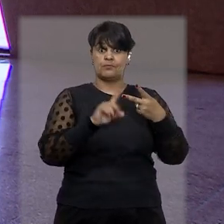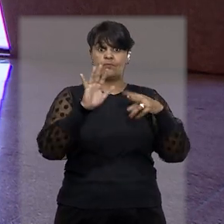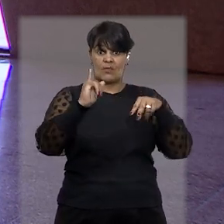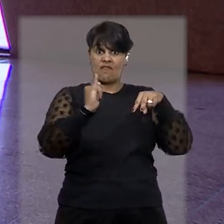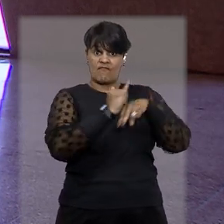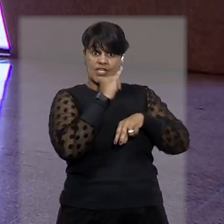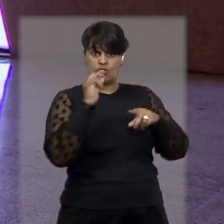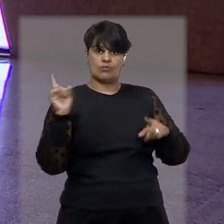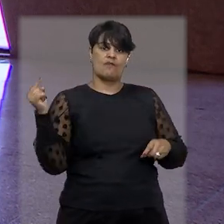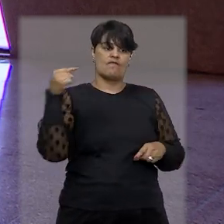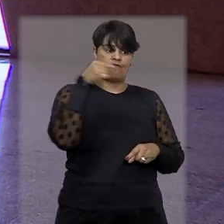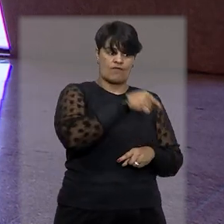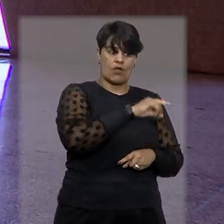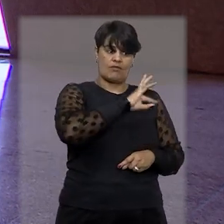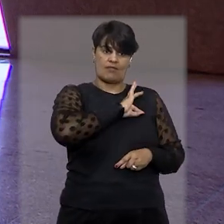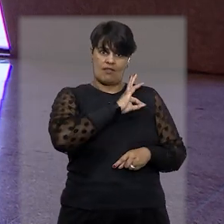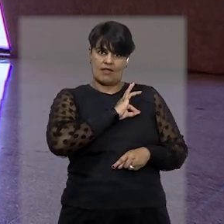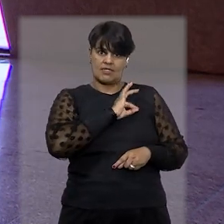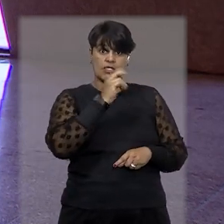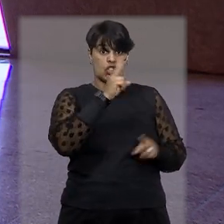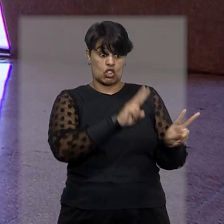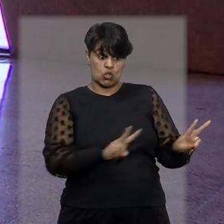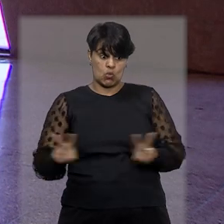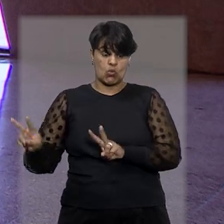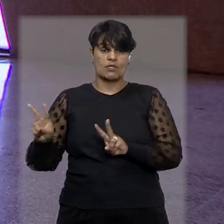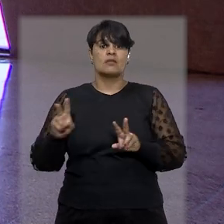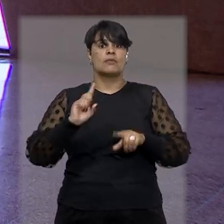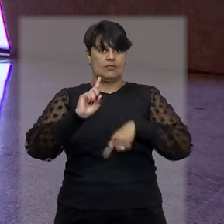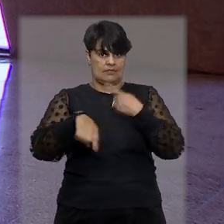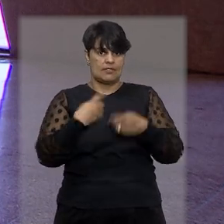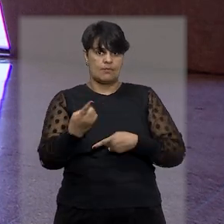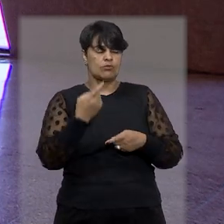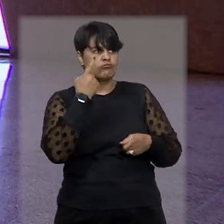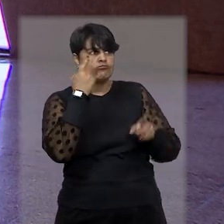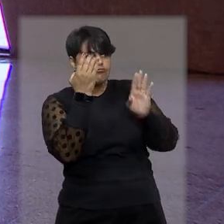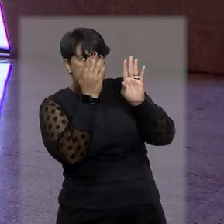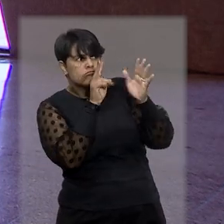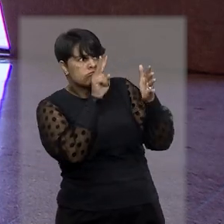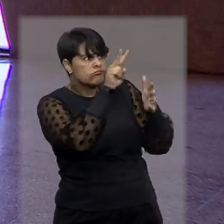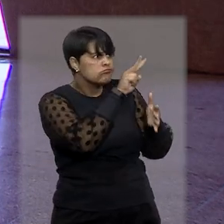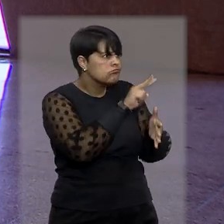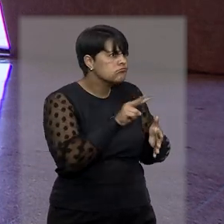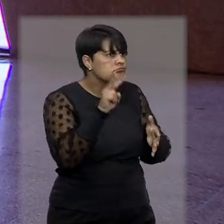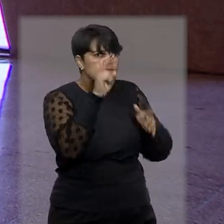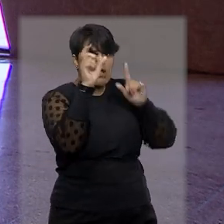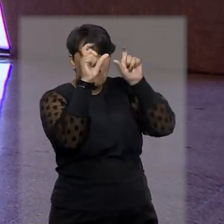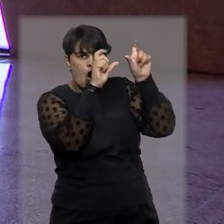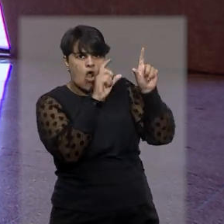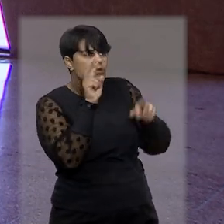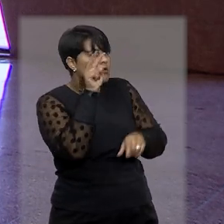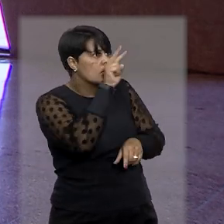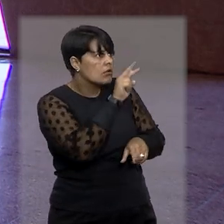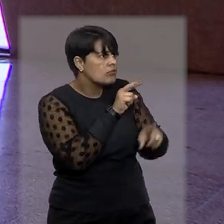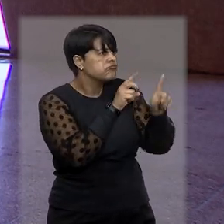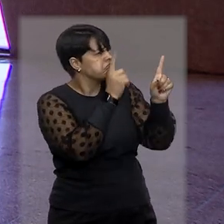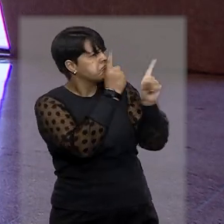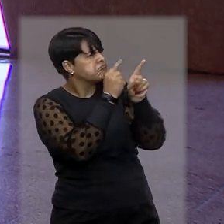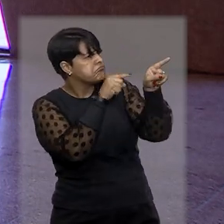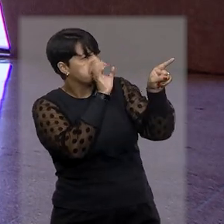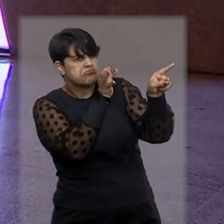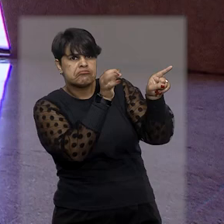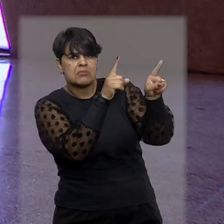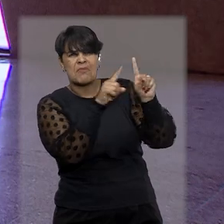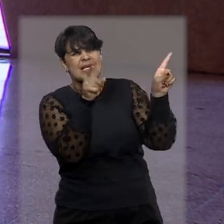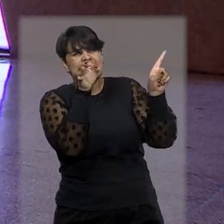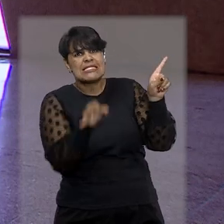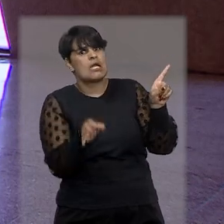delegacia duas semanas após o roubo para tentar identificar o criminoso em uma foto. E mesmo afirmando achar o homem parecido, mas